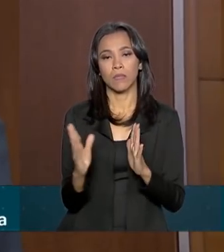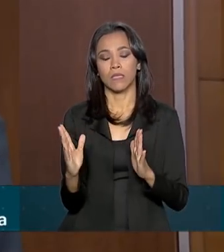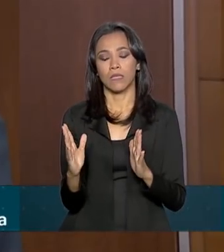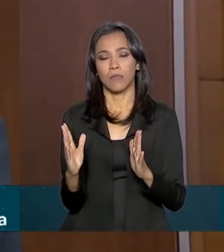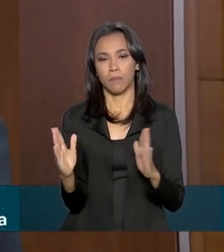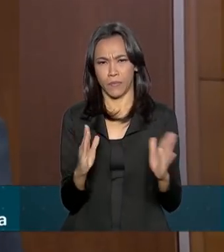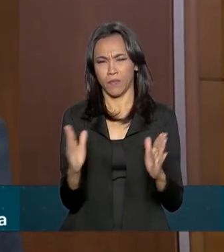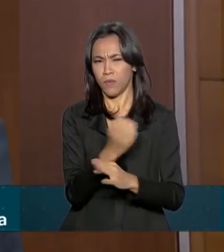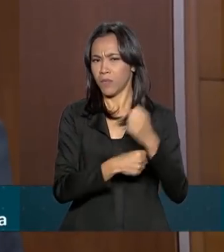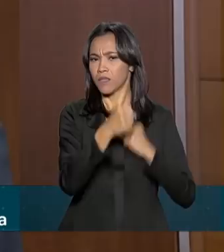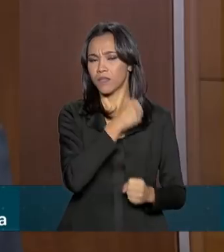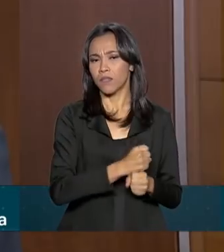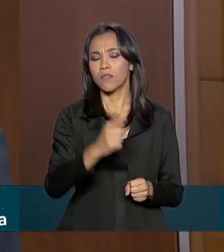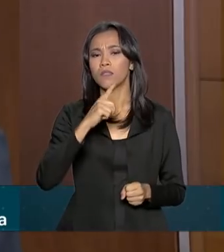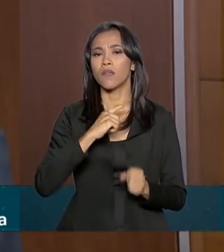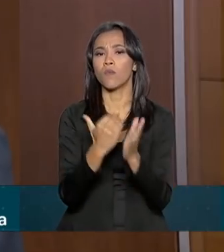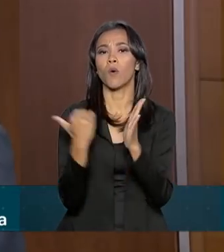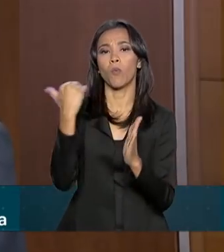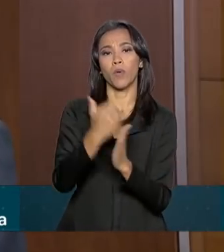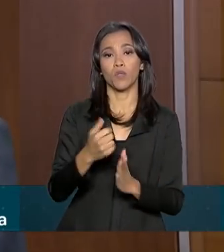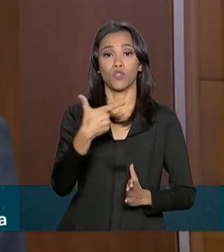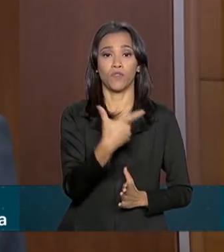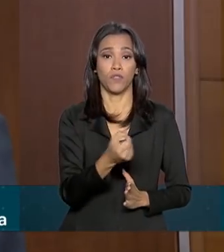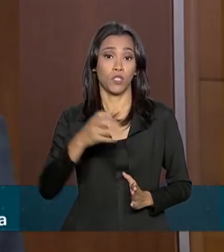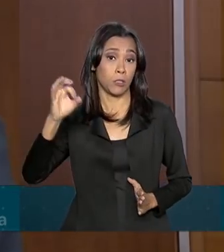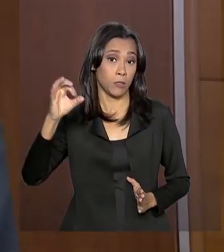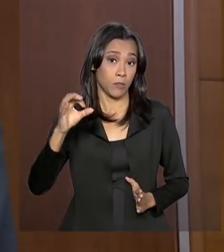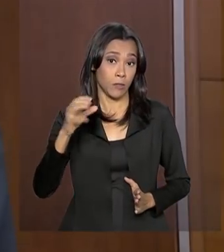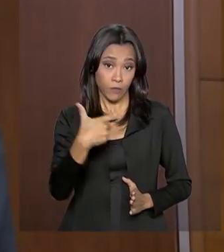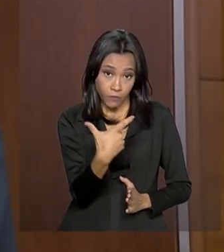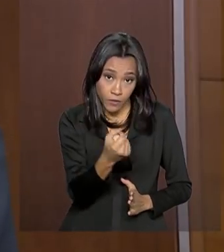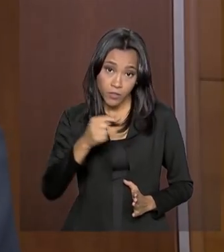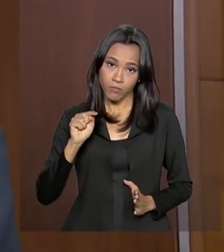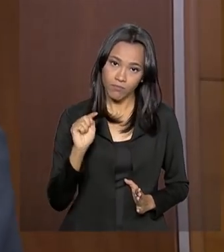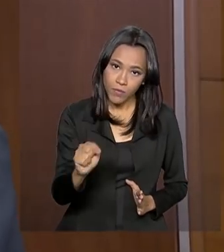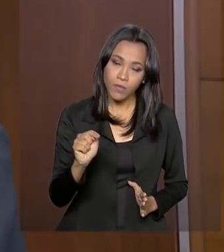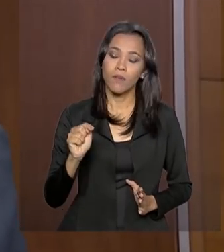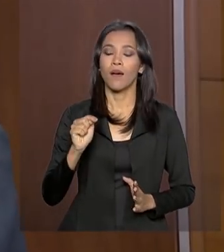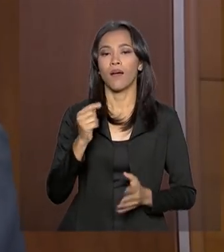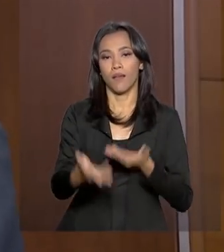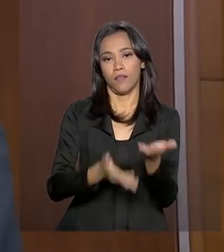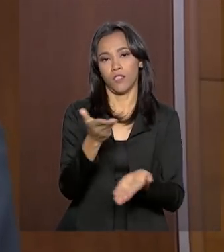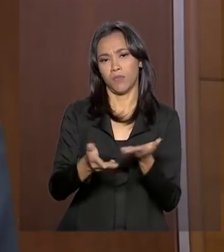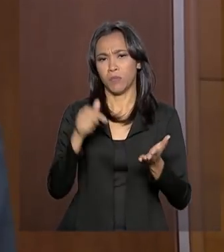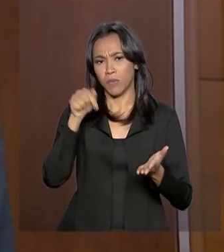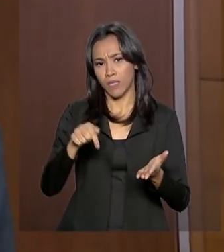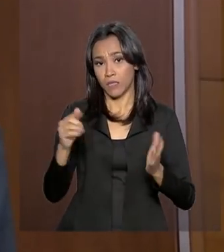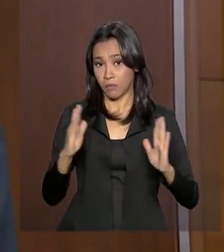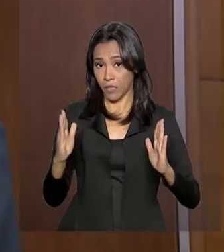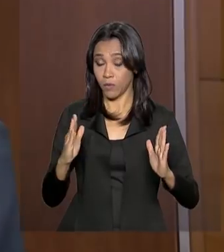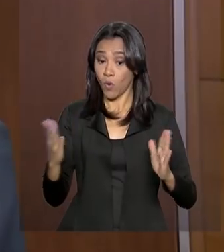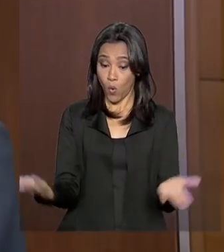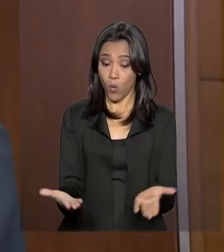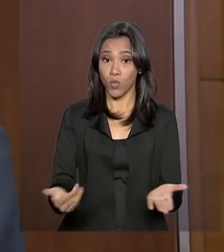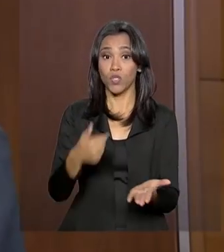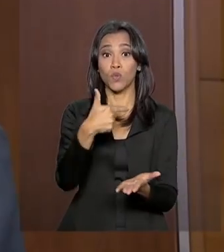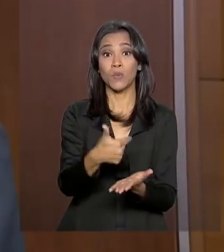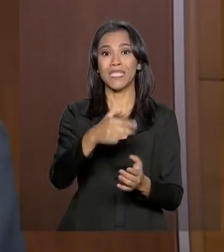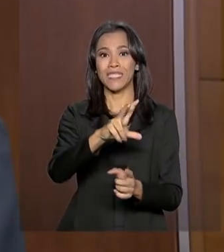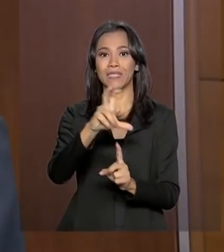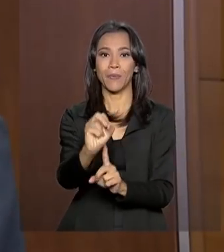poderemos ver que houve um aumento de 20 mil atendimentos no período. Ou seja, hoje nós temos aproximadamente 250